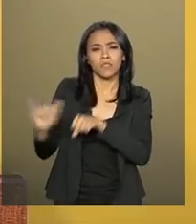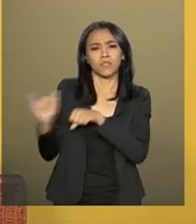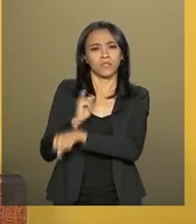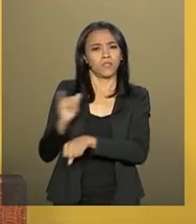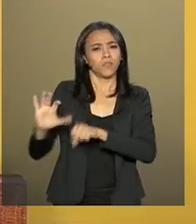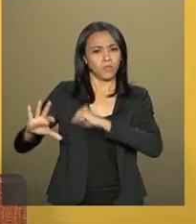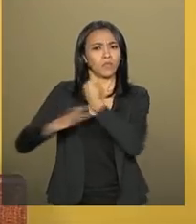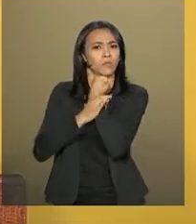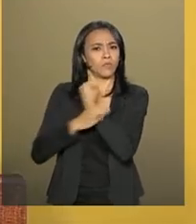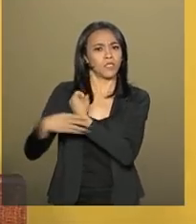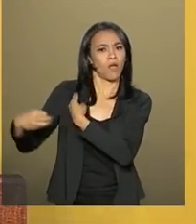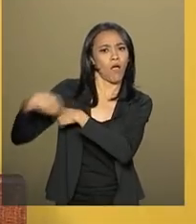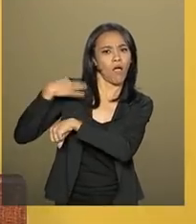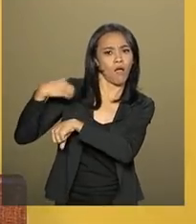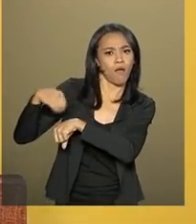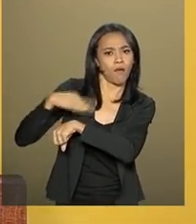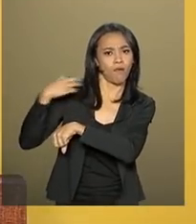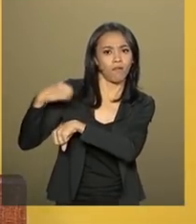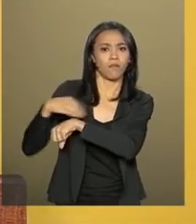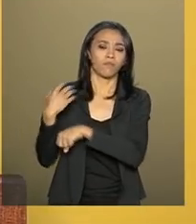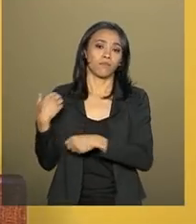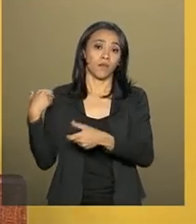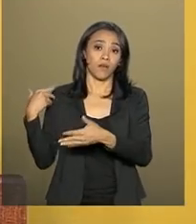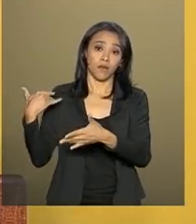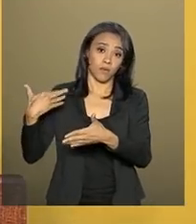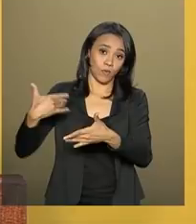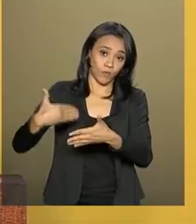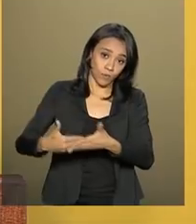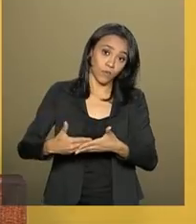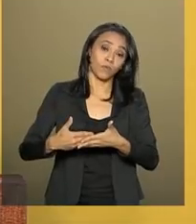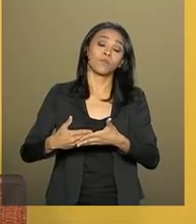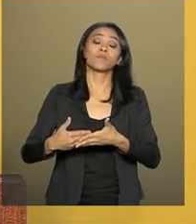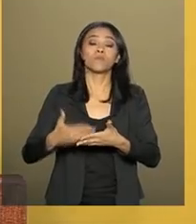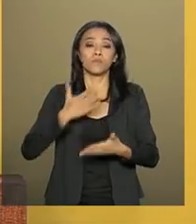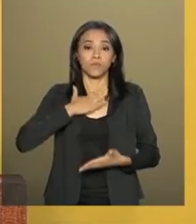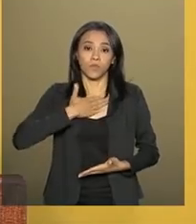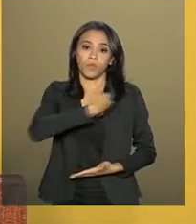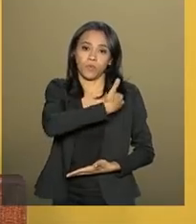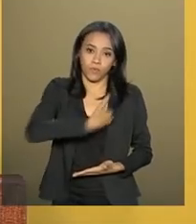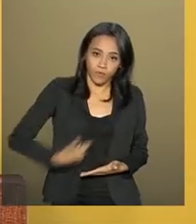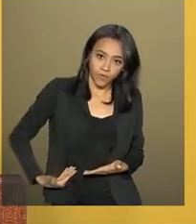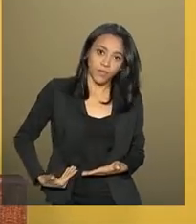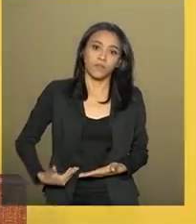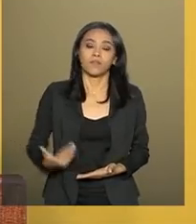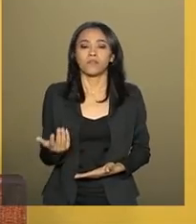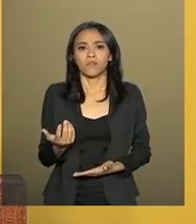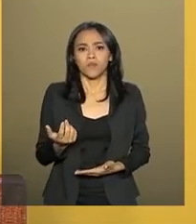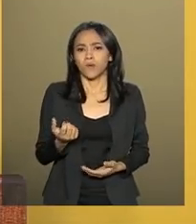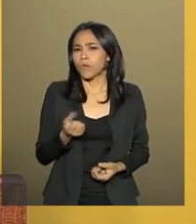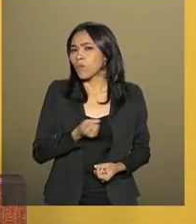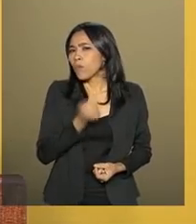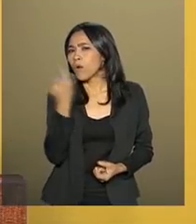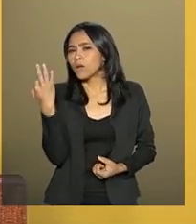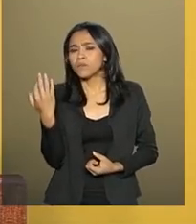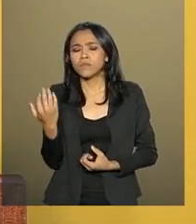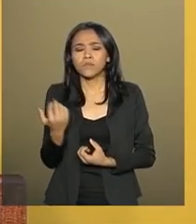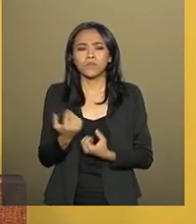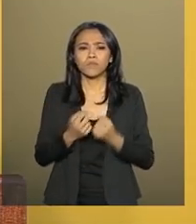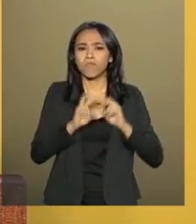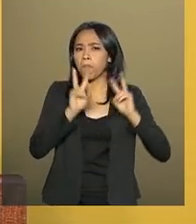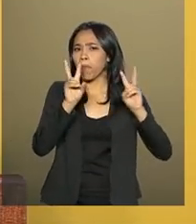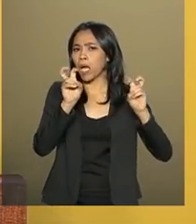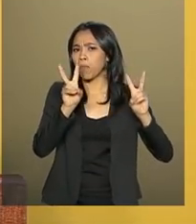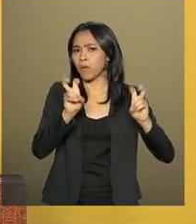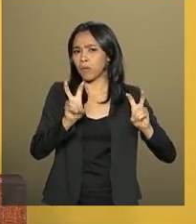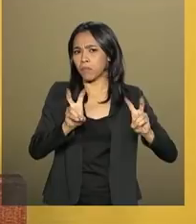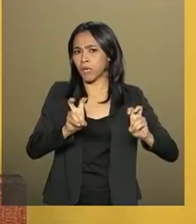segurança nacional. Ao longo do meu governo, quantos não foram os temas de